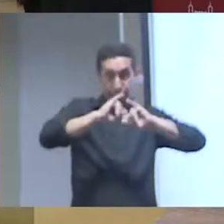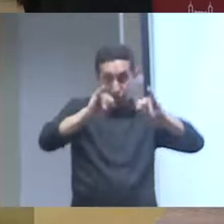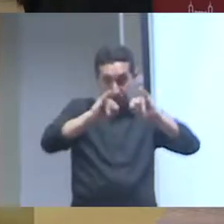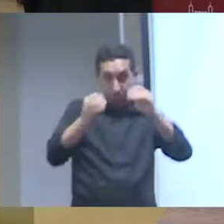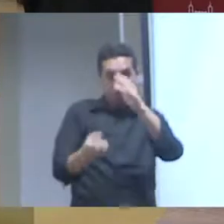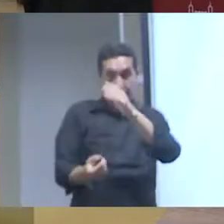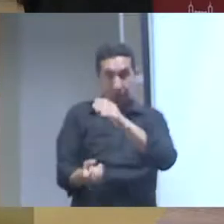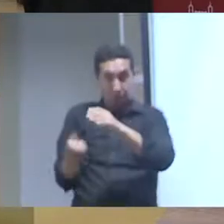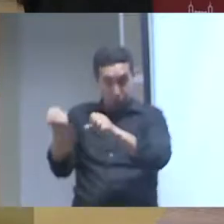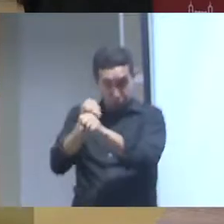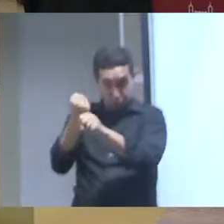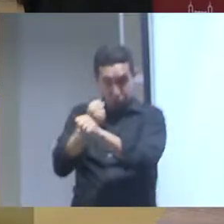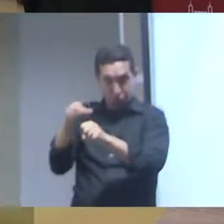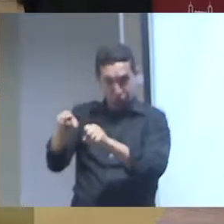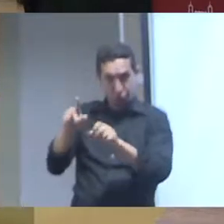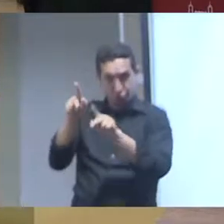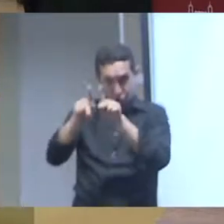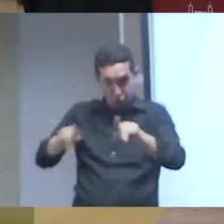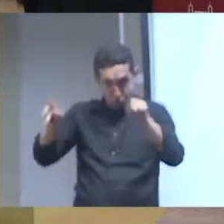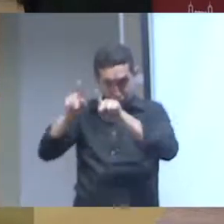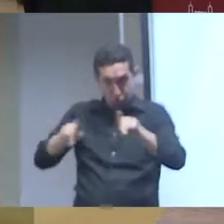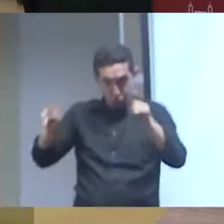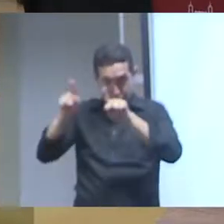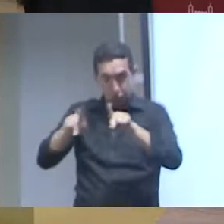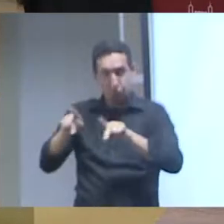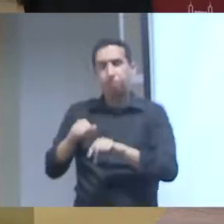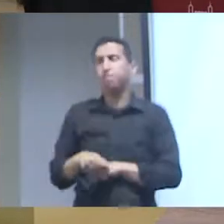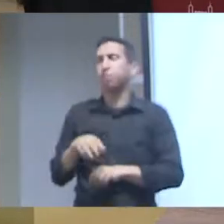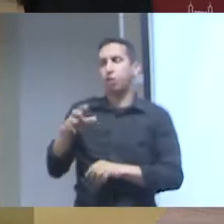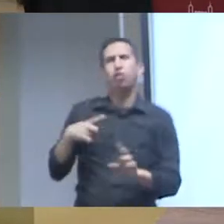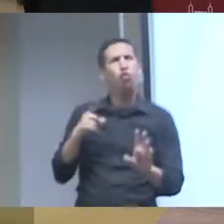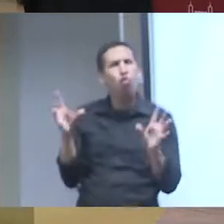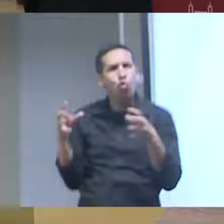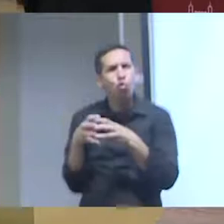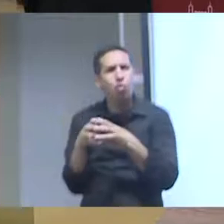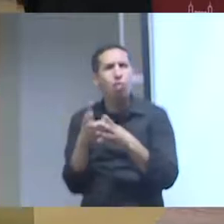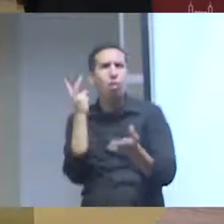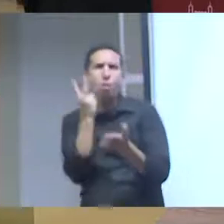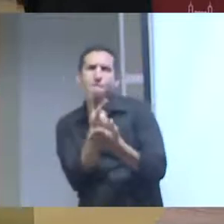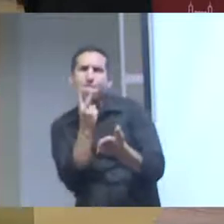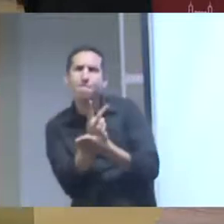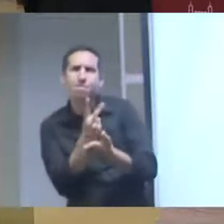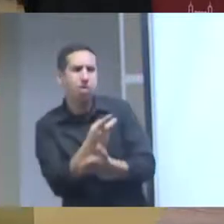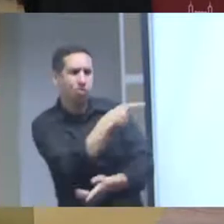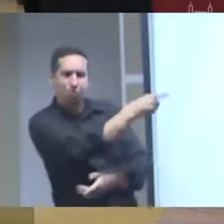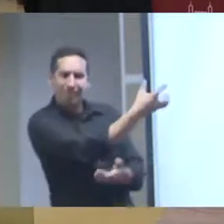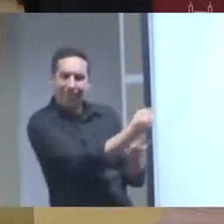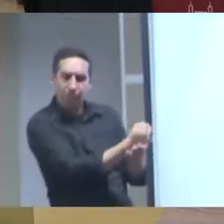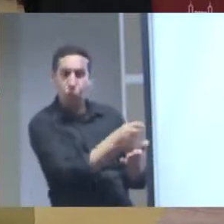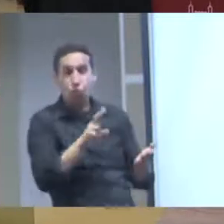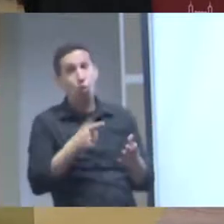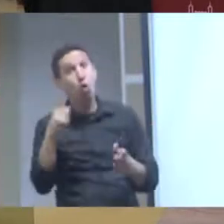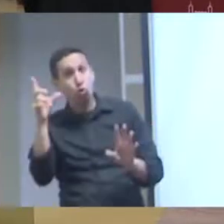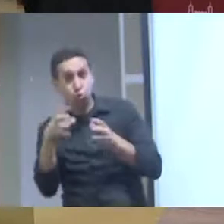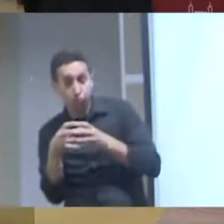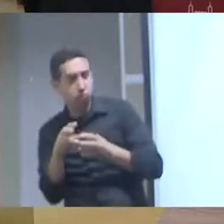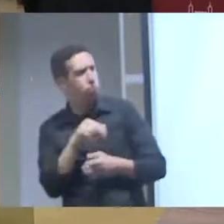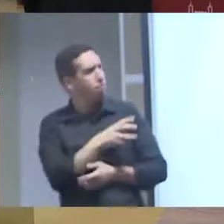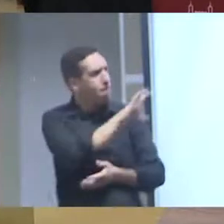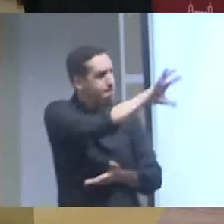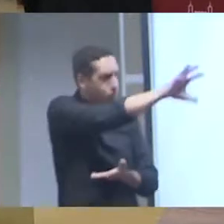daquele local pegou o mesmo conjunto de dados e se apropriou daquele conjunto e começou a publicar que aquilo era